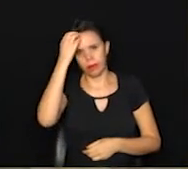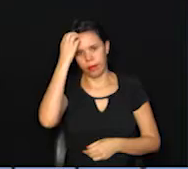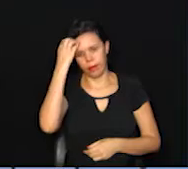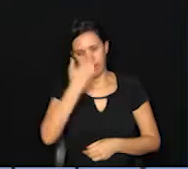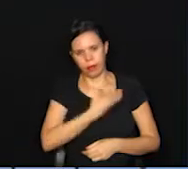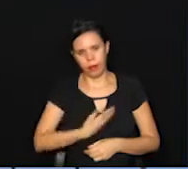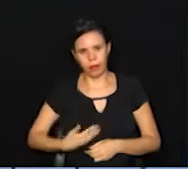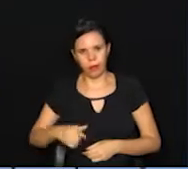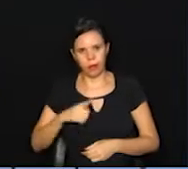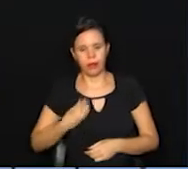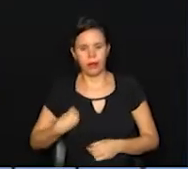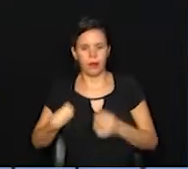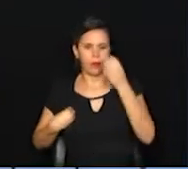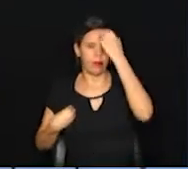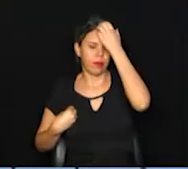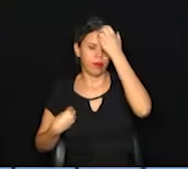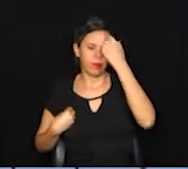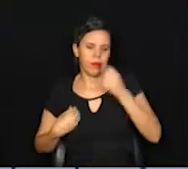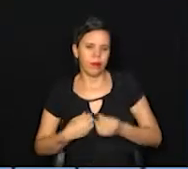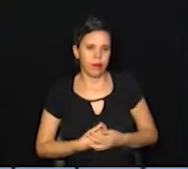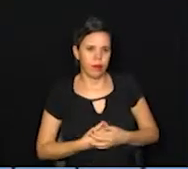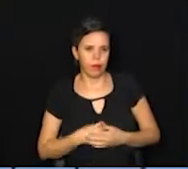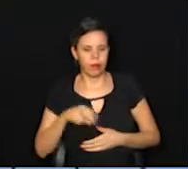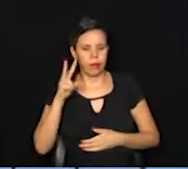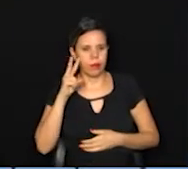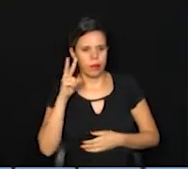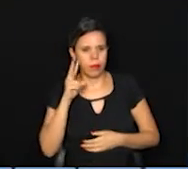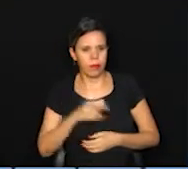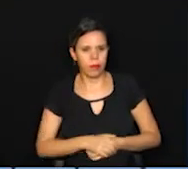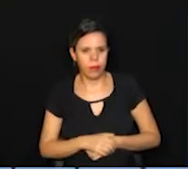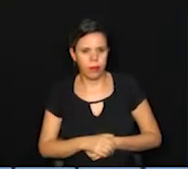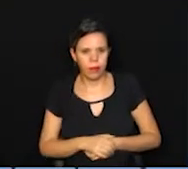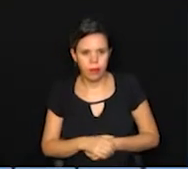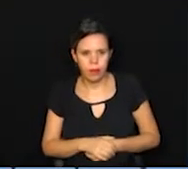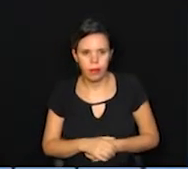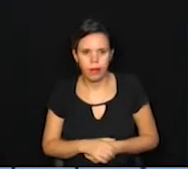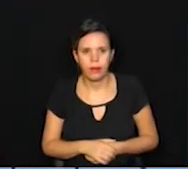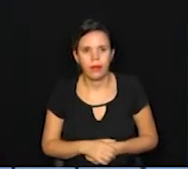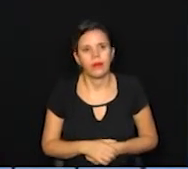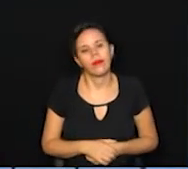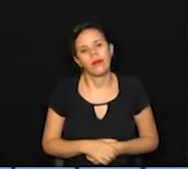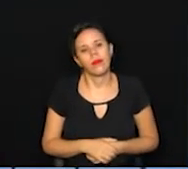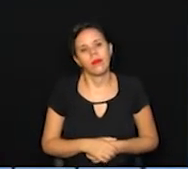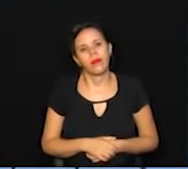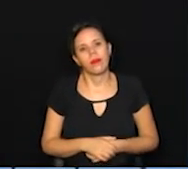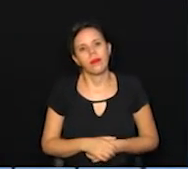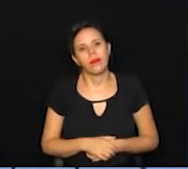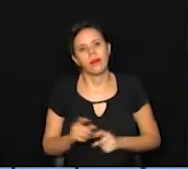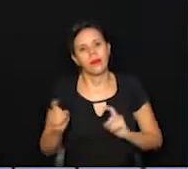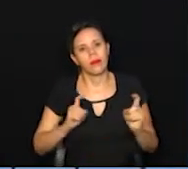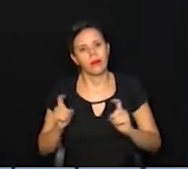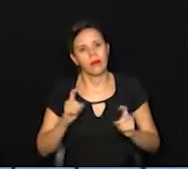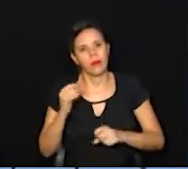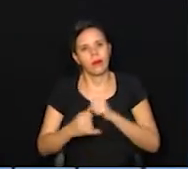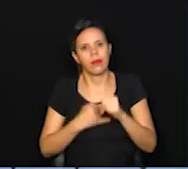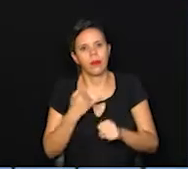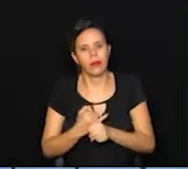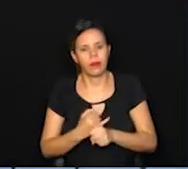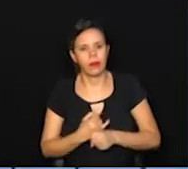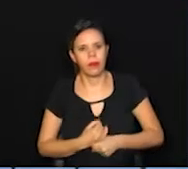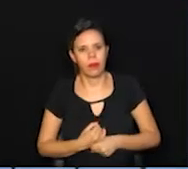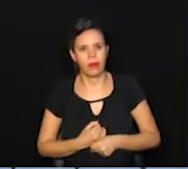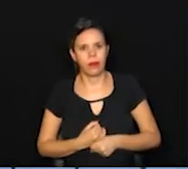mesmo, nós tivemos, inclusive, nesta segunda-feira, justamente em uma reunião virtual,